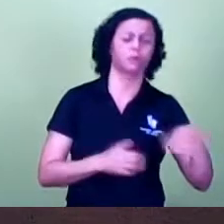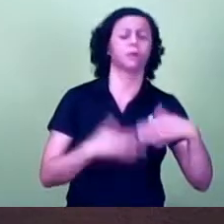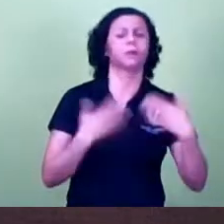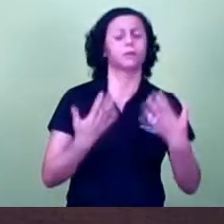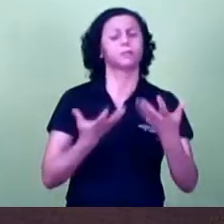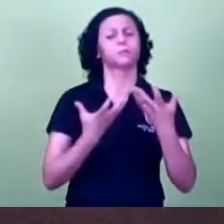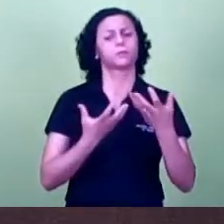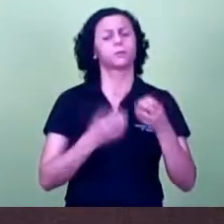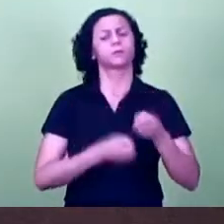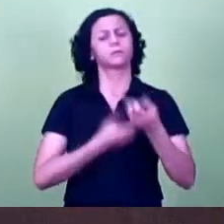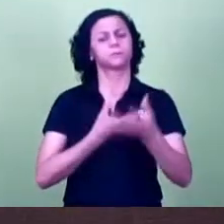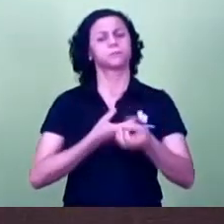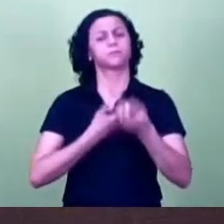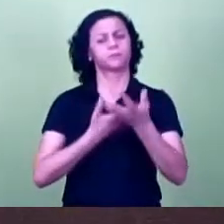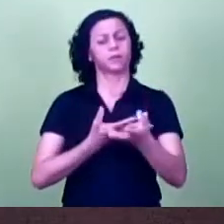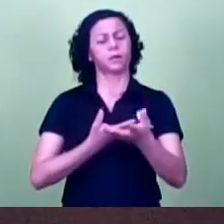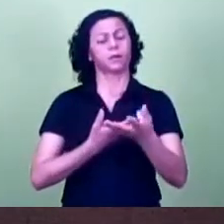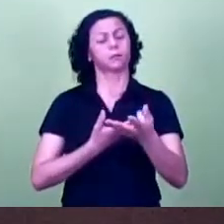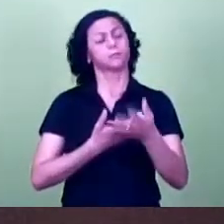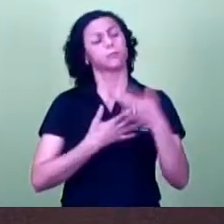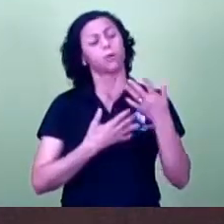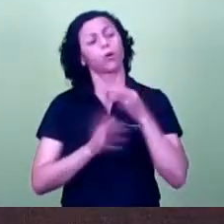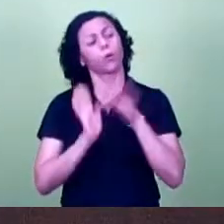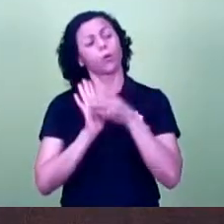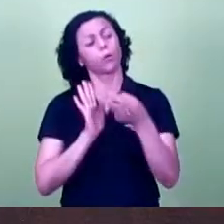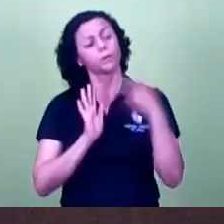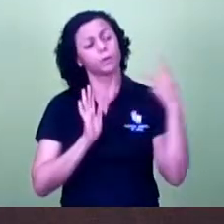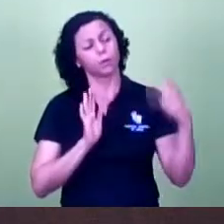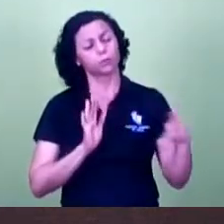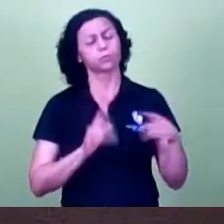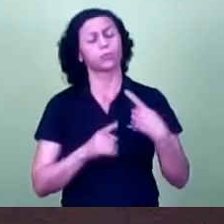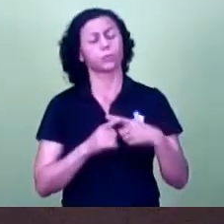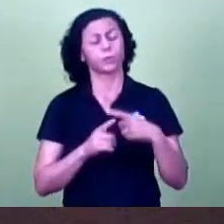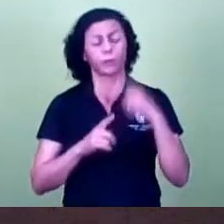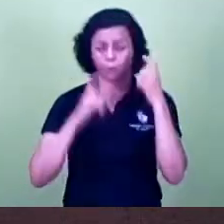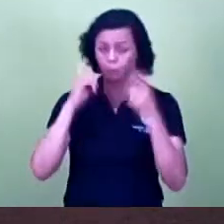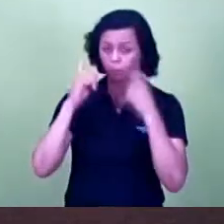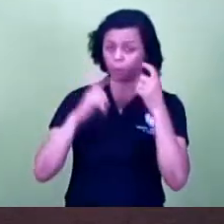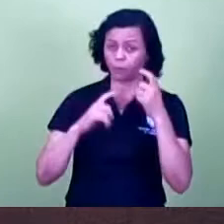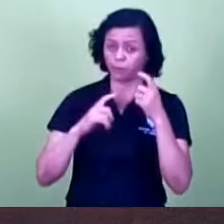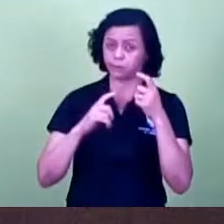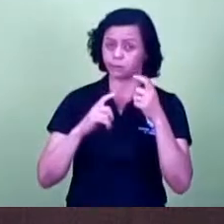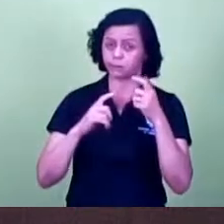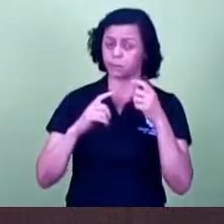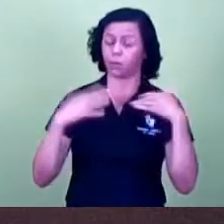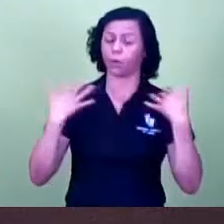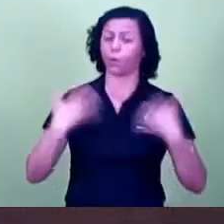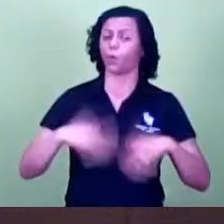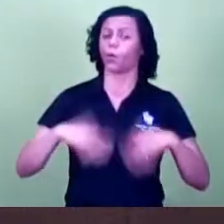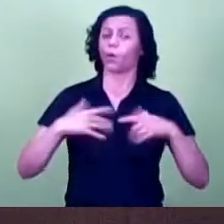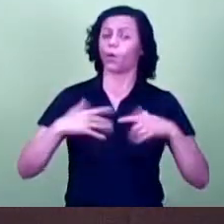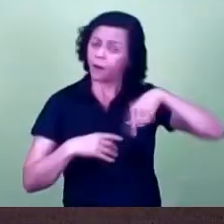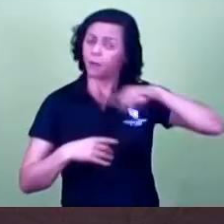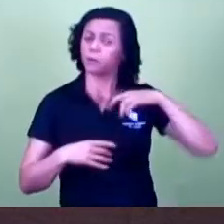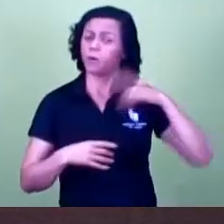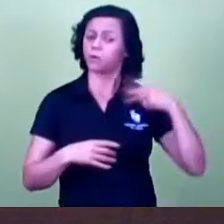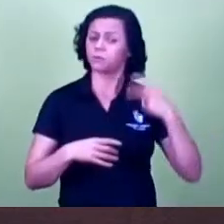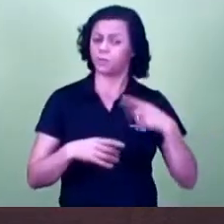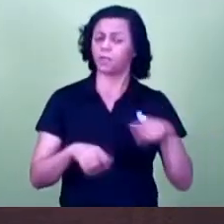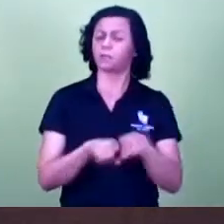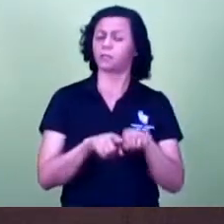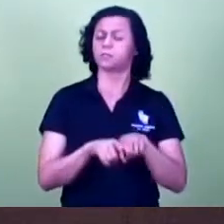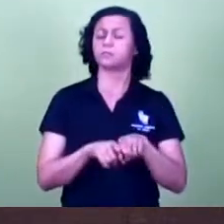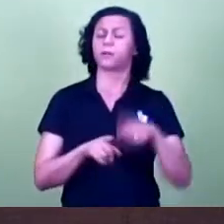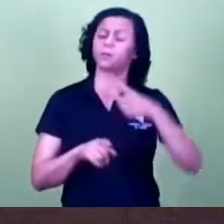isso a posição do senhor, porque isso é uma preocupação muito grande para nós, vereadores, e para nós, juizforanos.